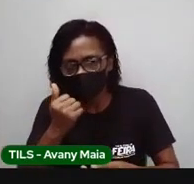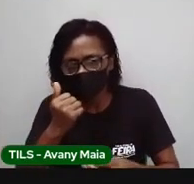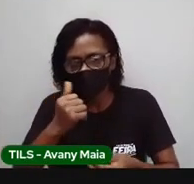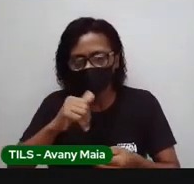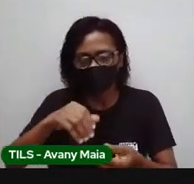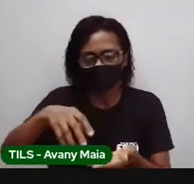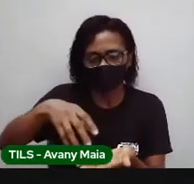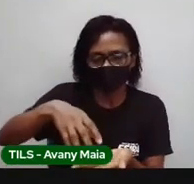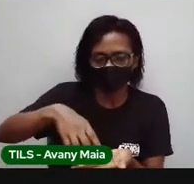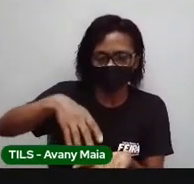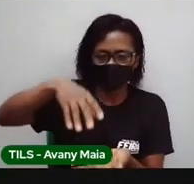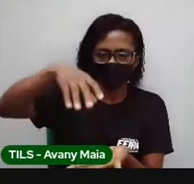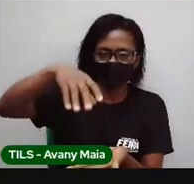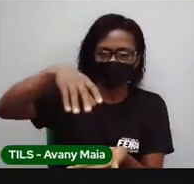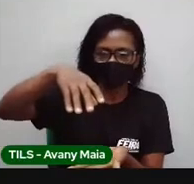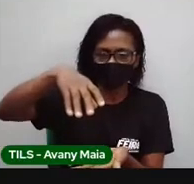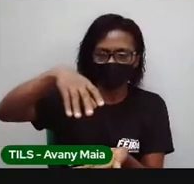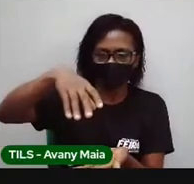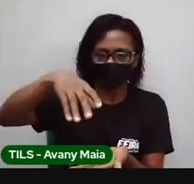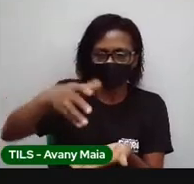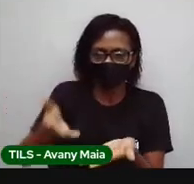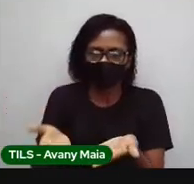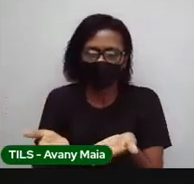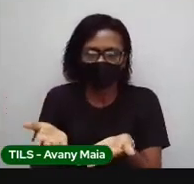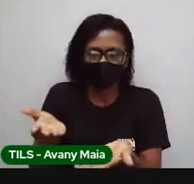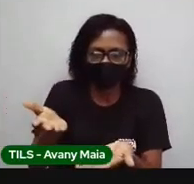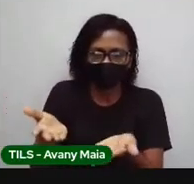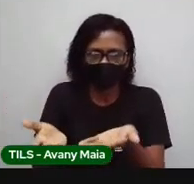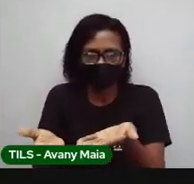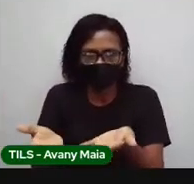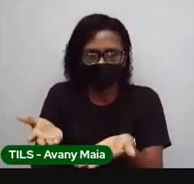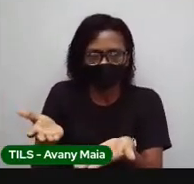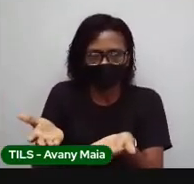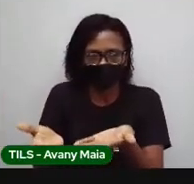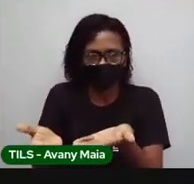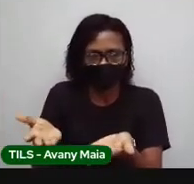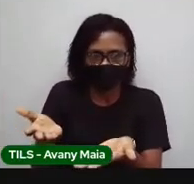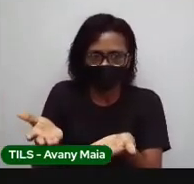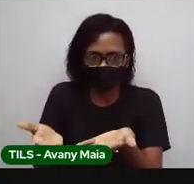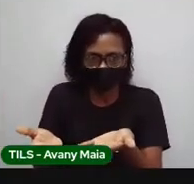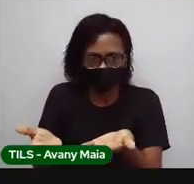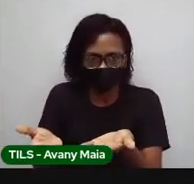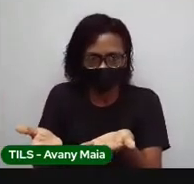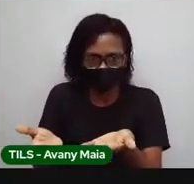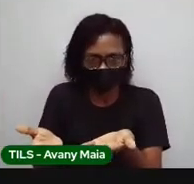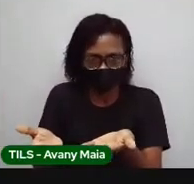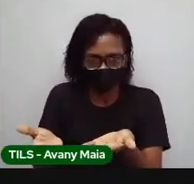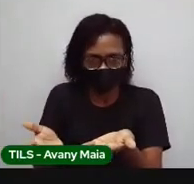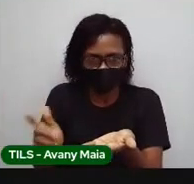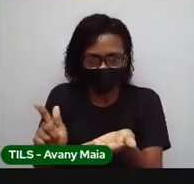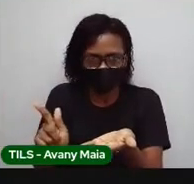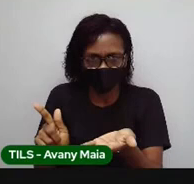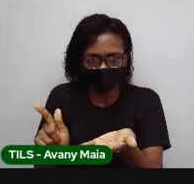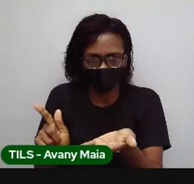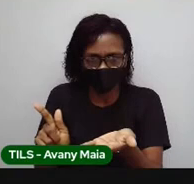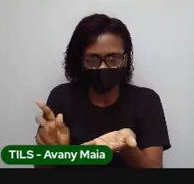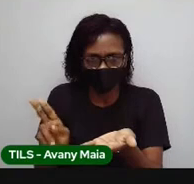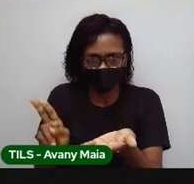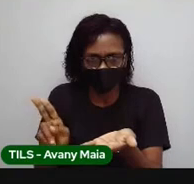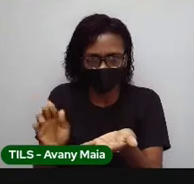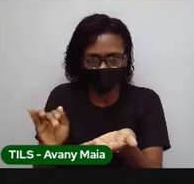nessa unidade de massa, né? E geralmente o feijão, o arroz, vem na unidade quilograma, né?